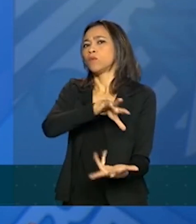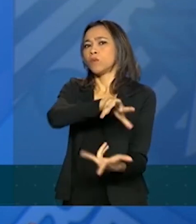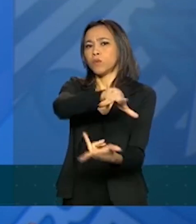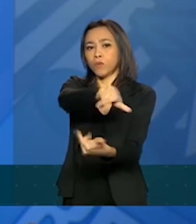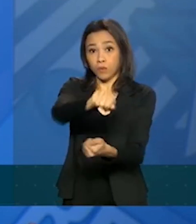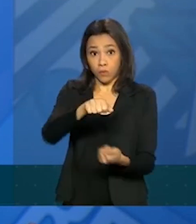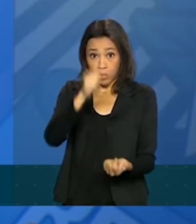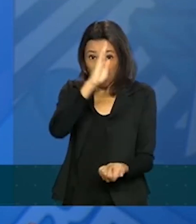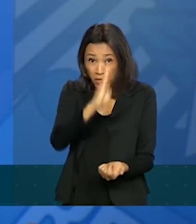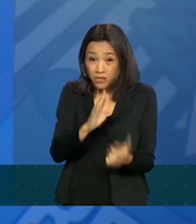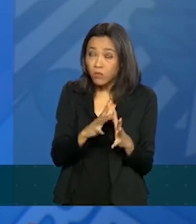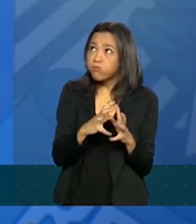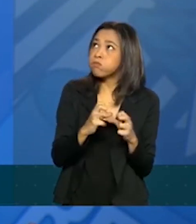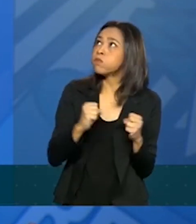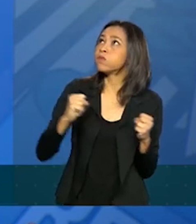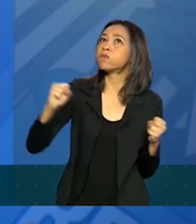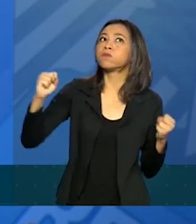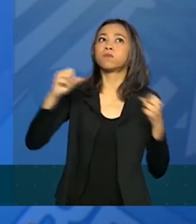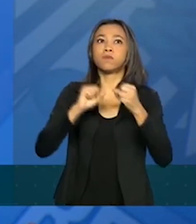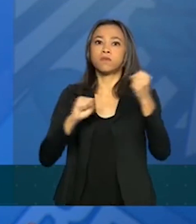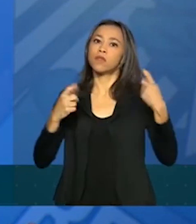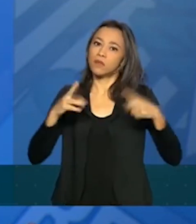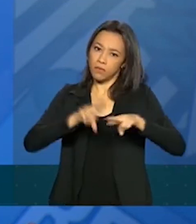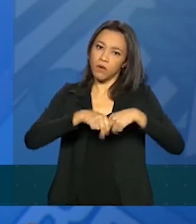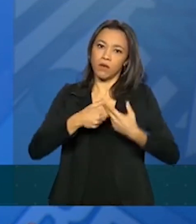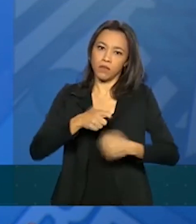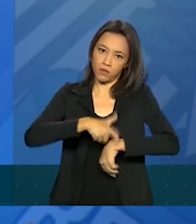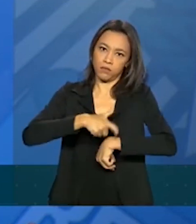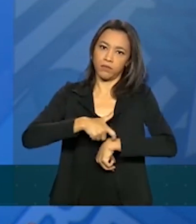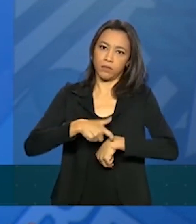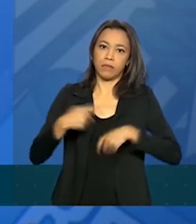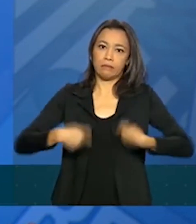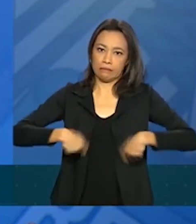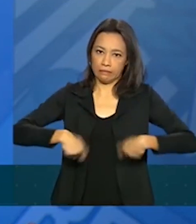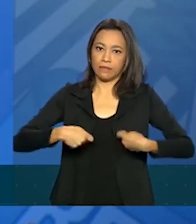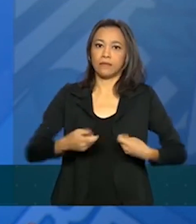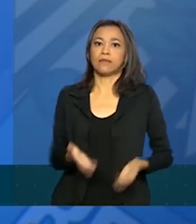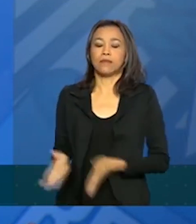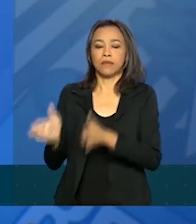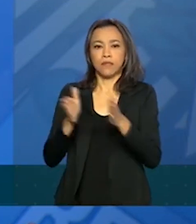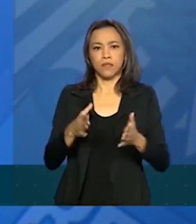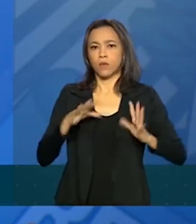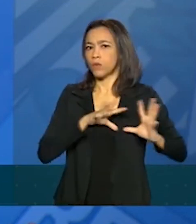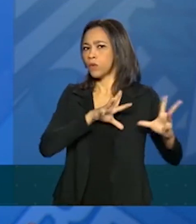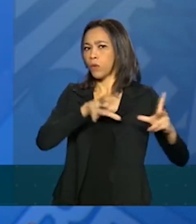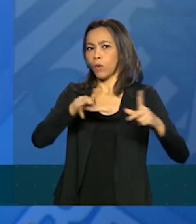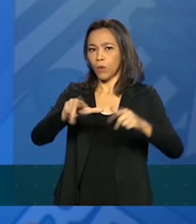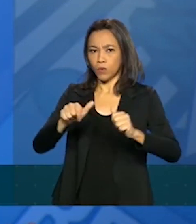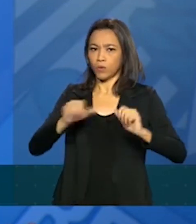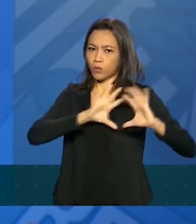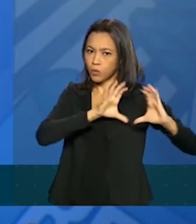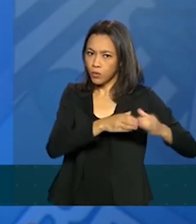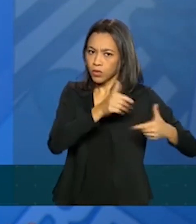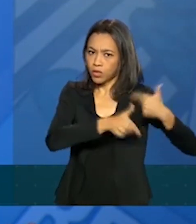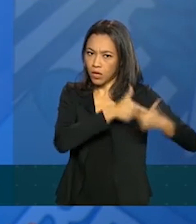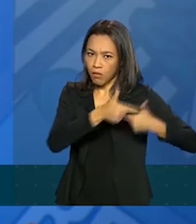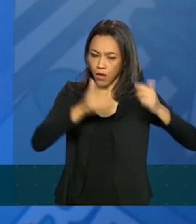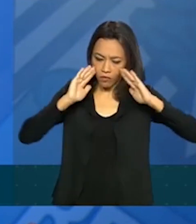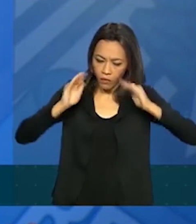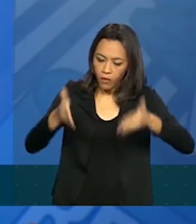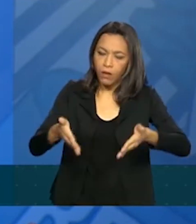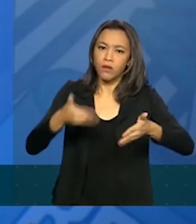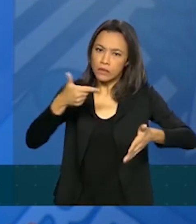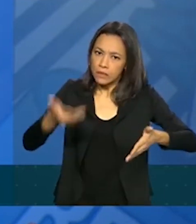o tamanho do Brasil e, obviamente, a necessidade. Então, todas as equipes estão totalmente focadas. Aproveito para